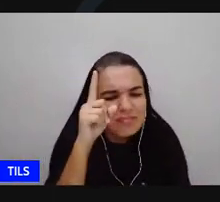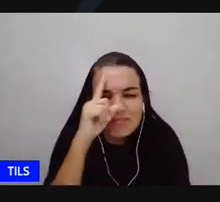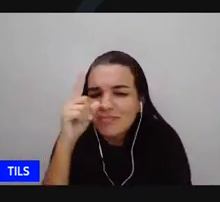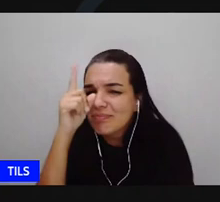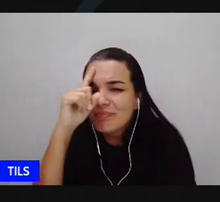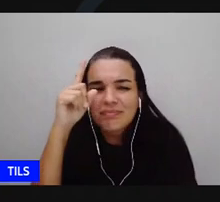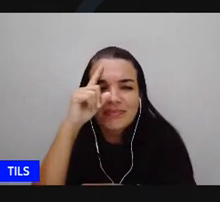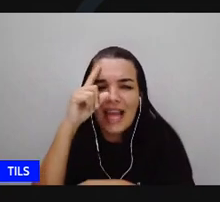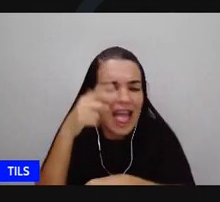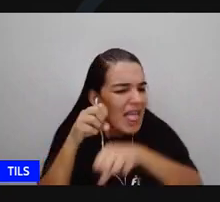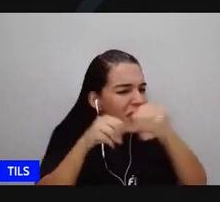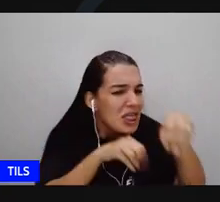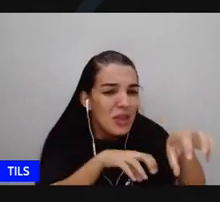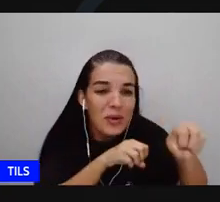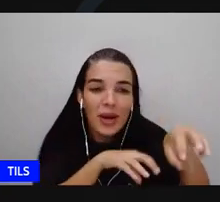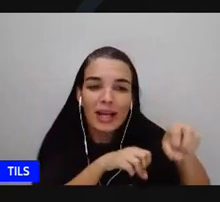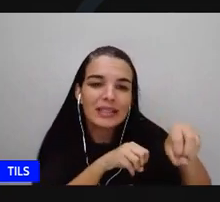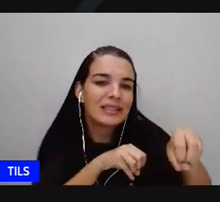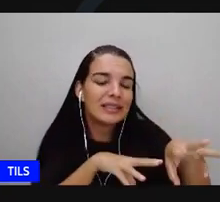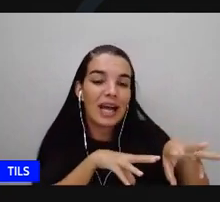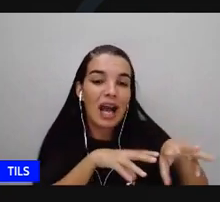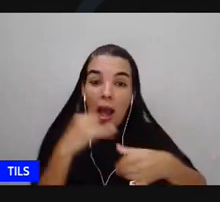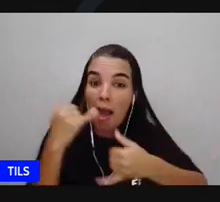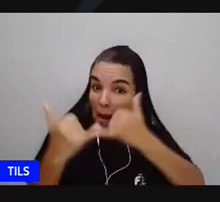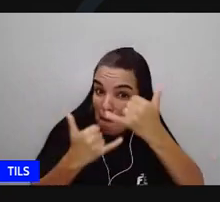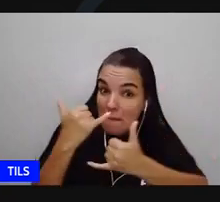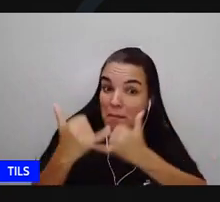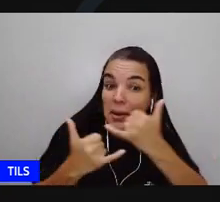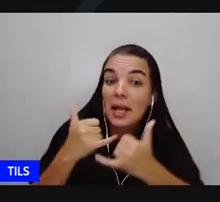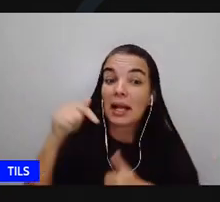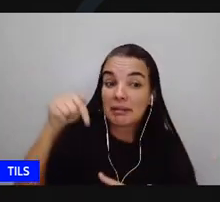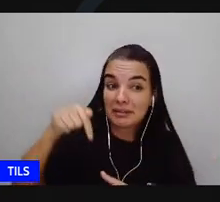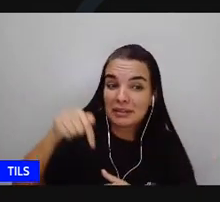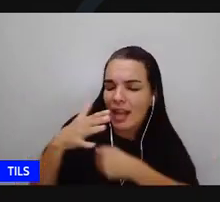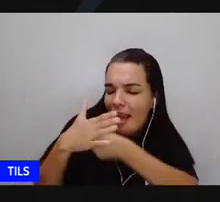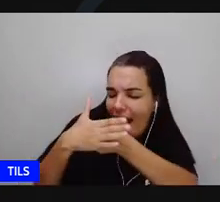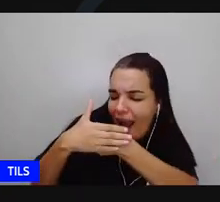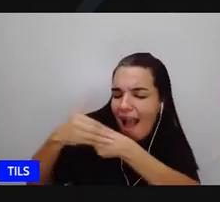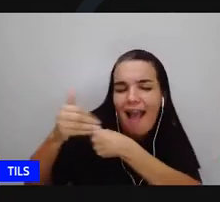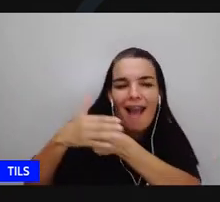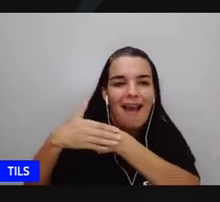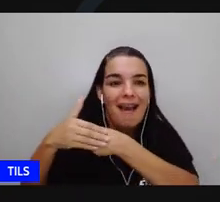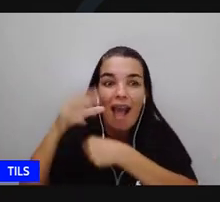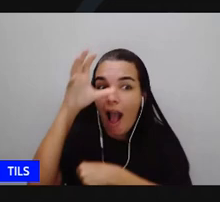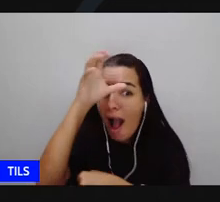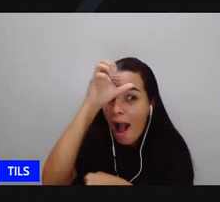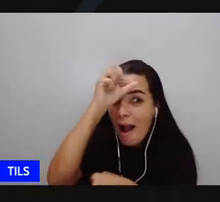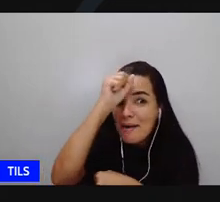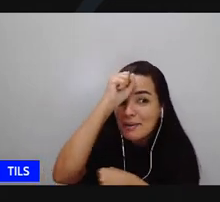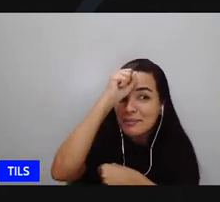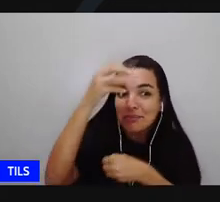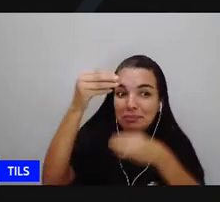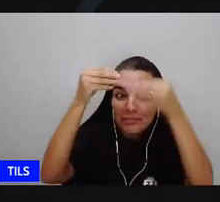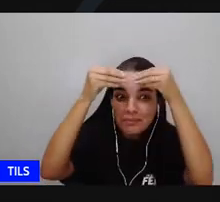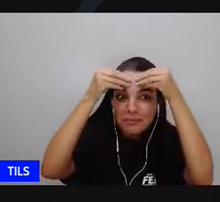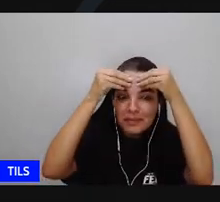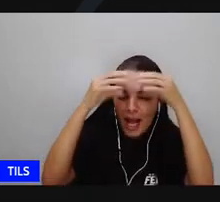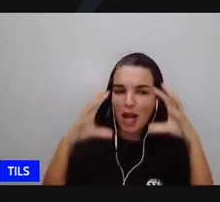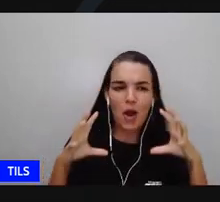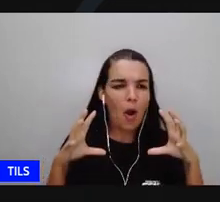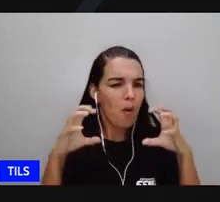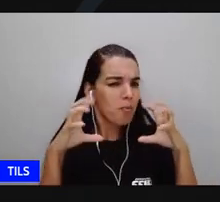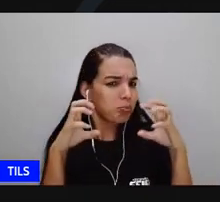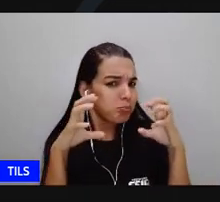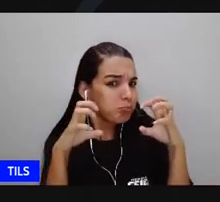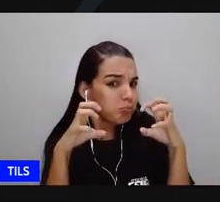é educação a brincadeira aqui tem afeto aprendizagens bonitas bonitas a